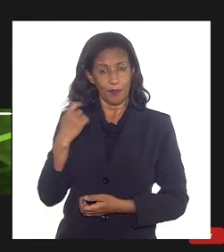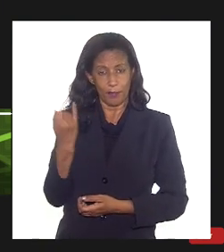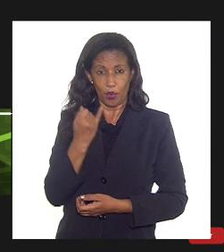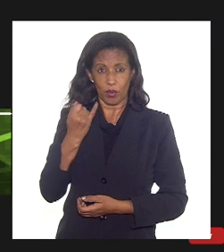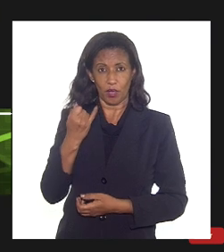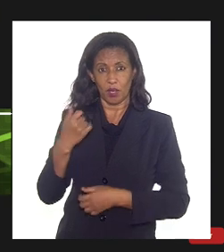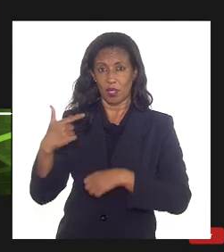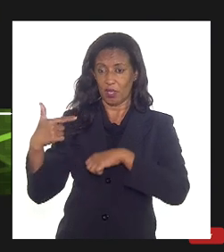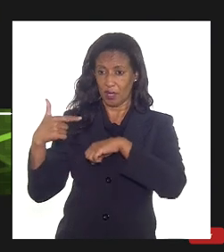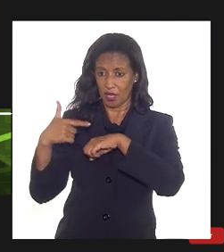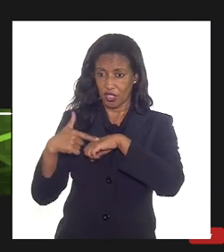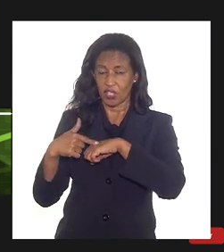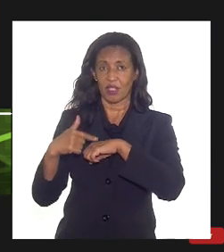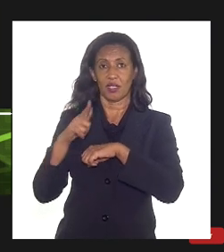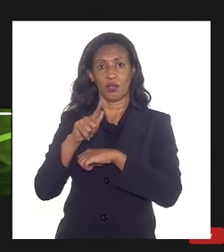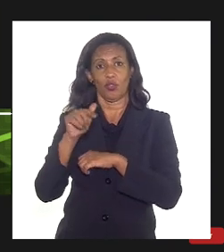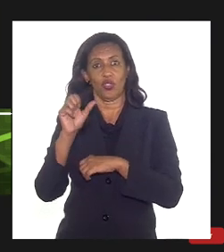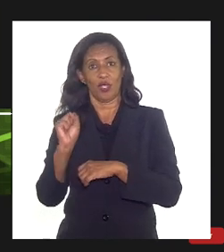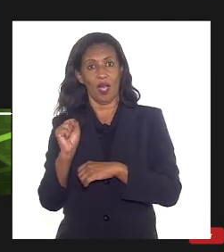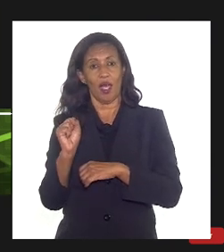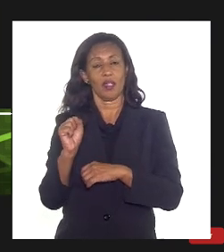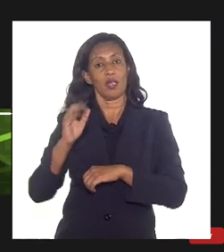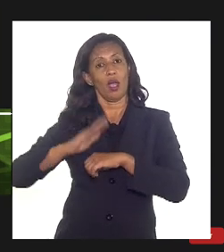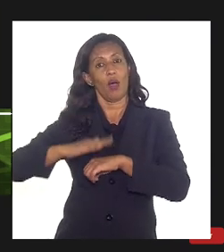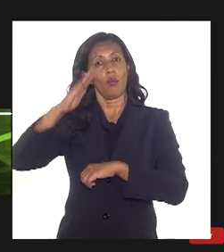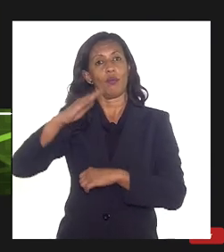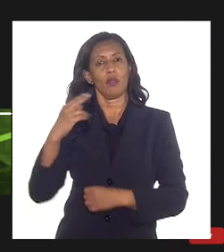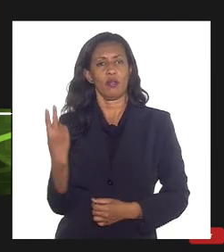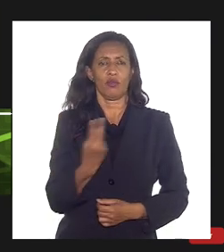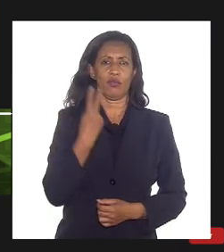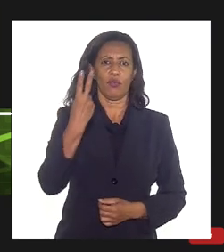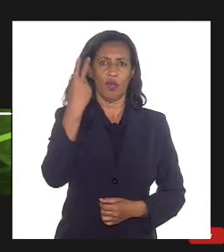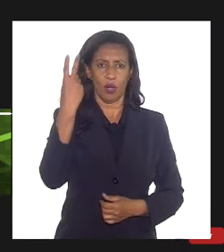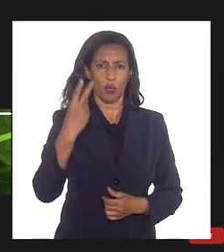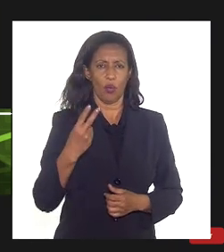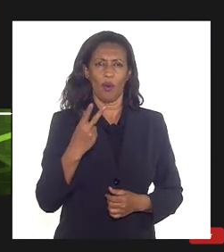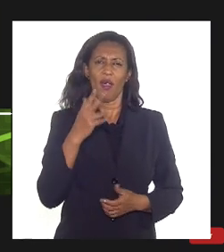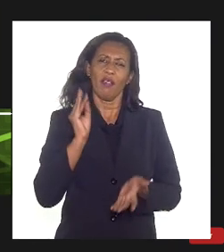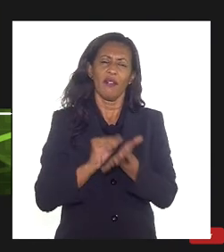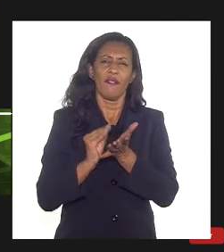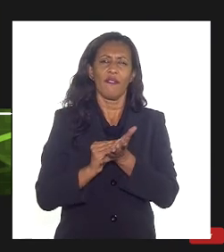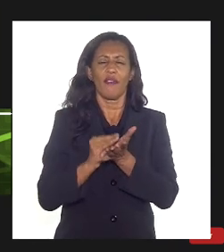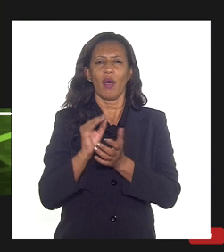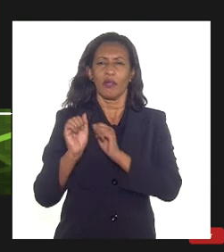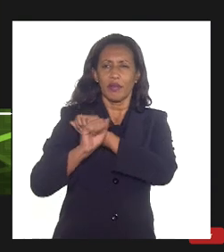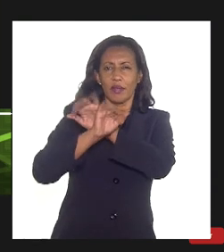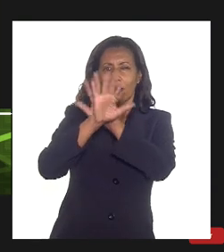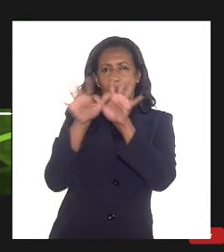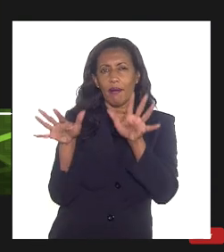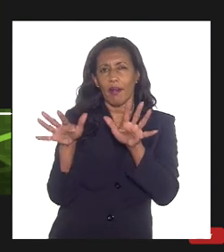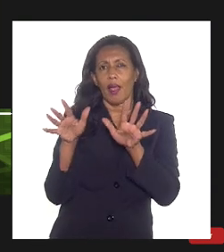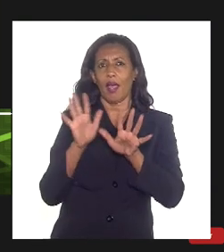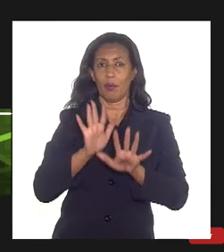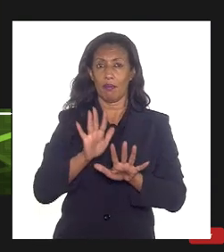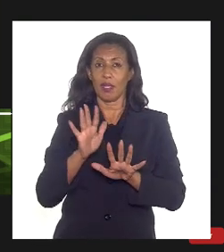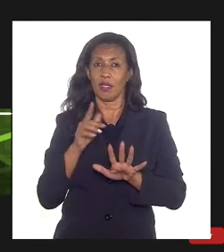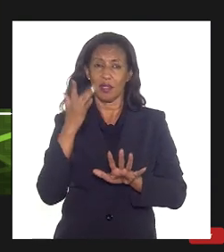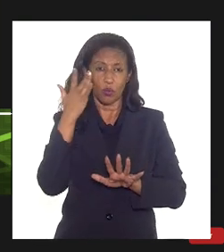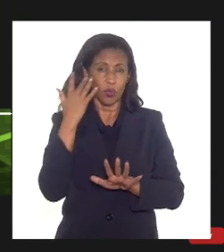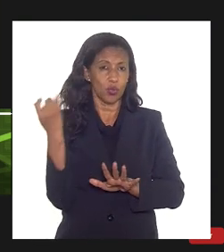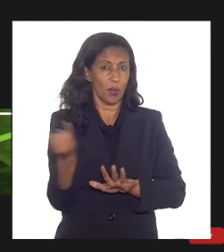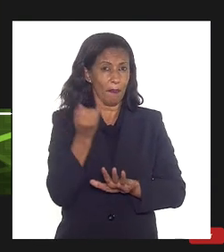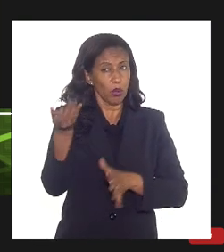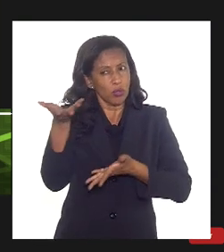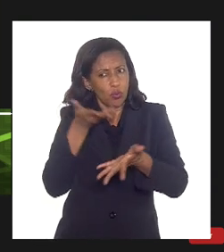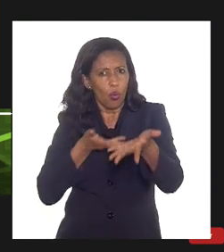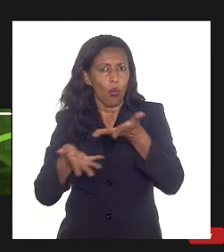um mecanismo importante de aumento de valor então é um ponto que às vezes não fica muito claro né a gente achou bem importante compartilhar com